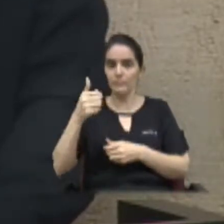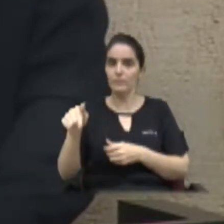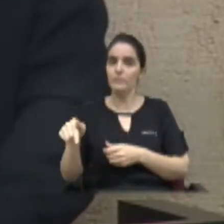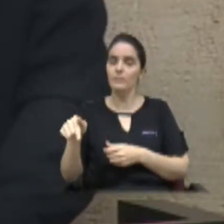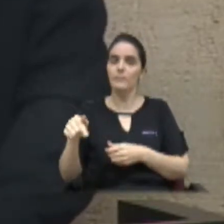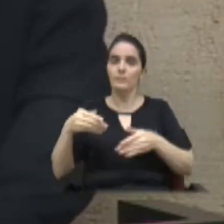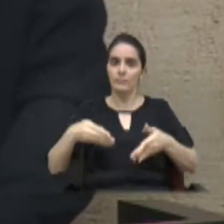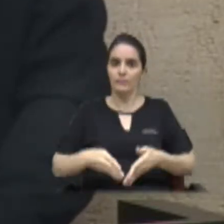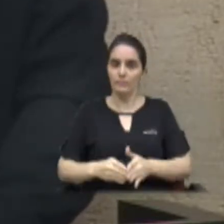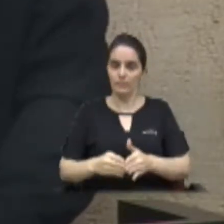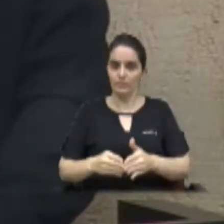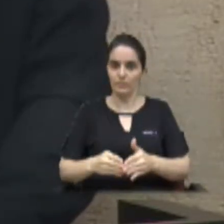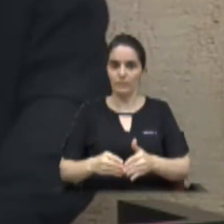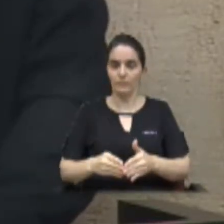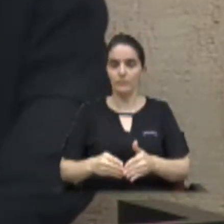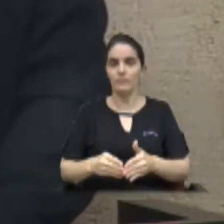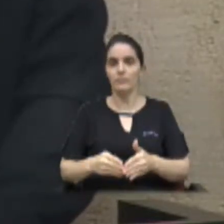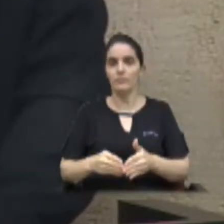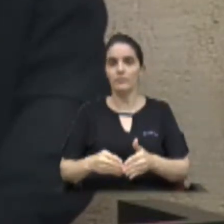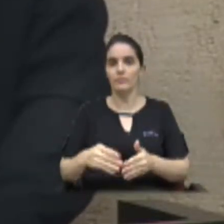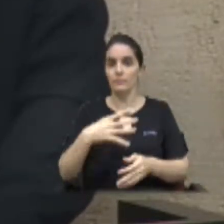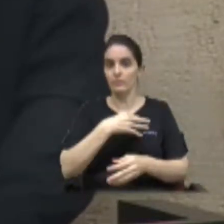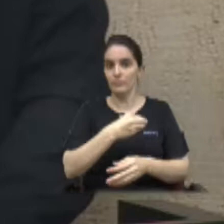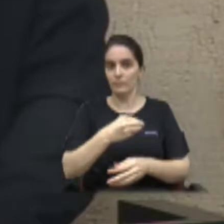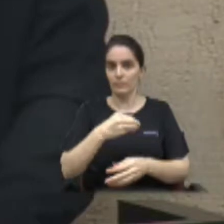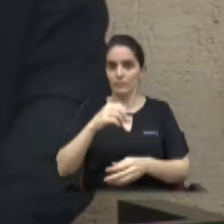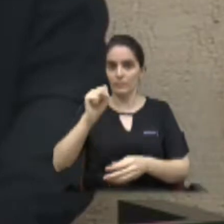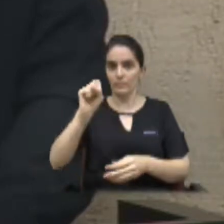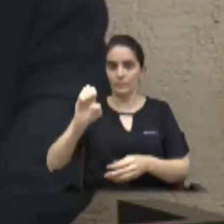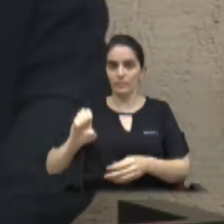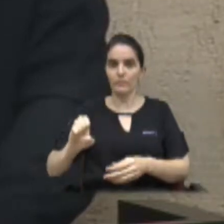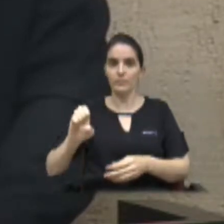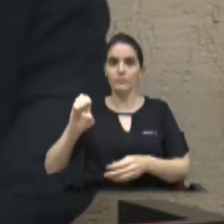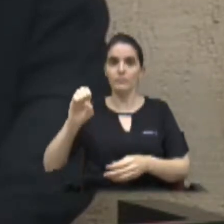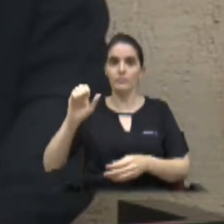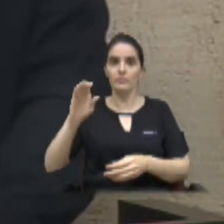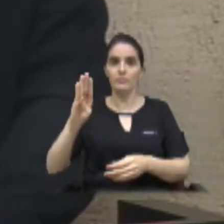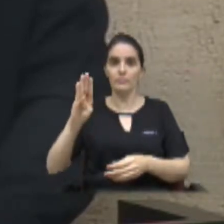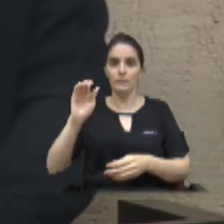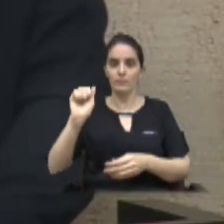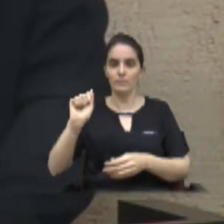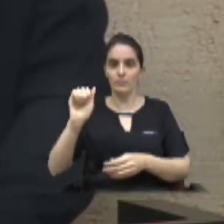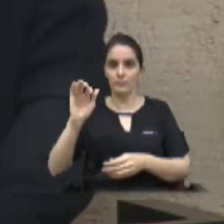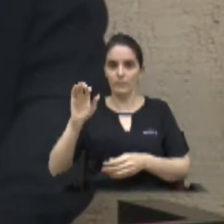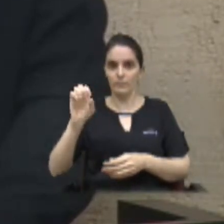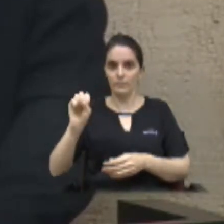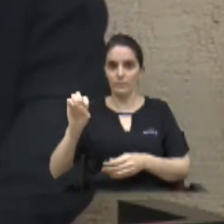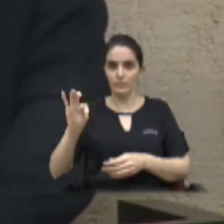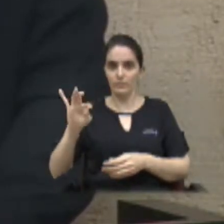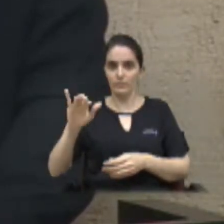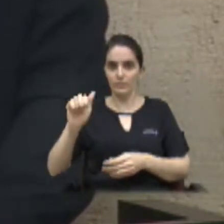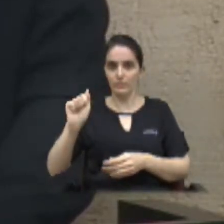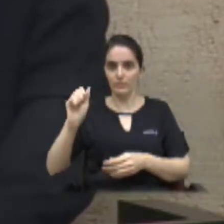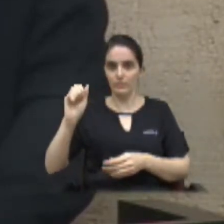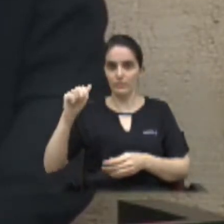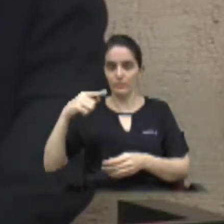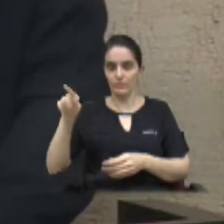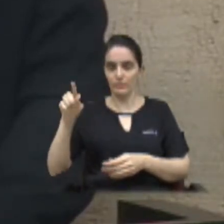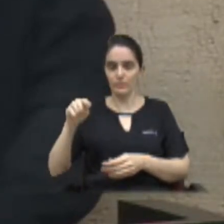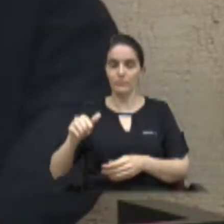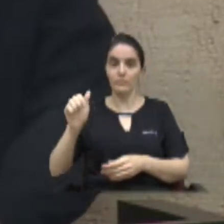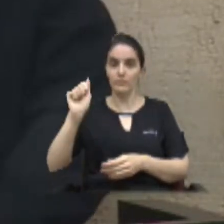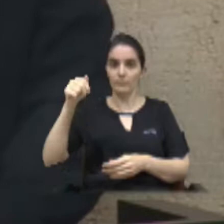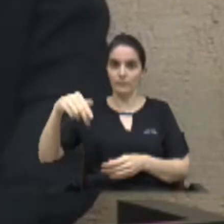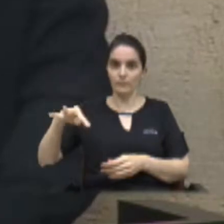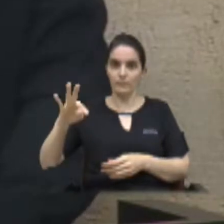Nasceu, é filho de Sebastião Firmino e Antônia Santiago Firmino. Nasceu